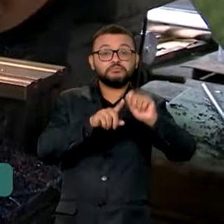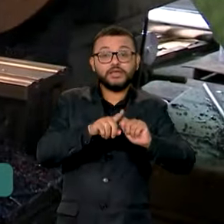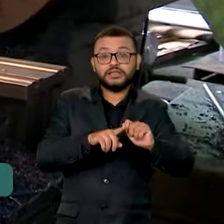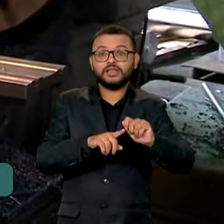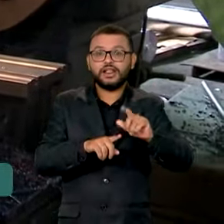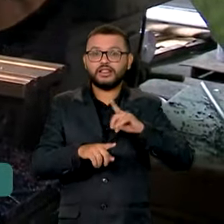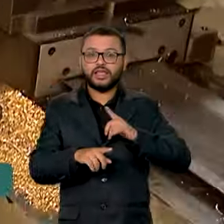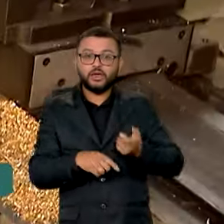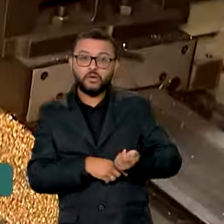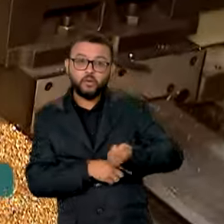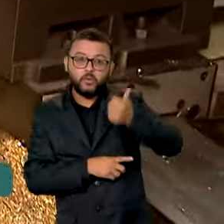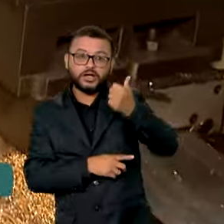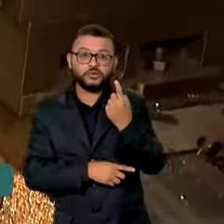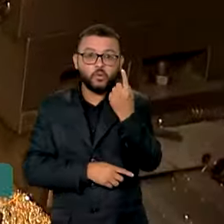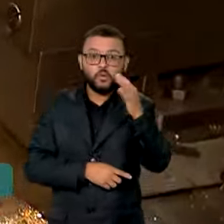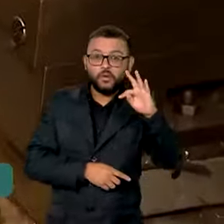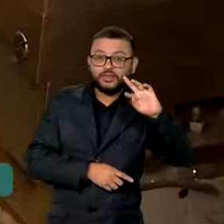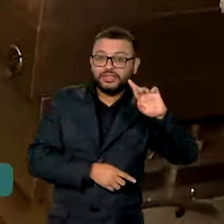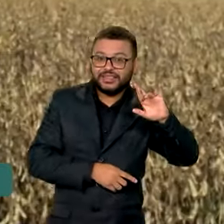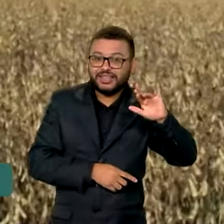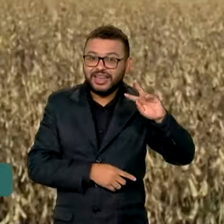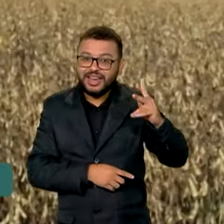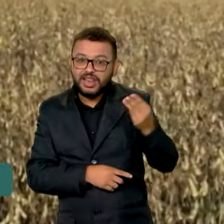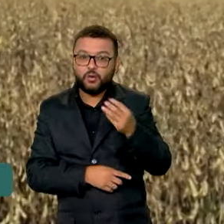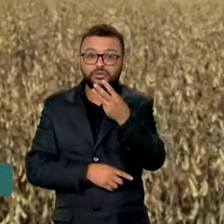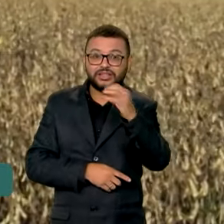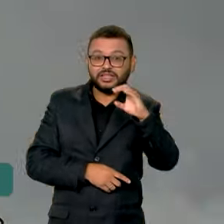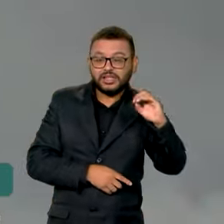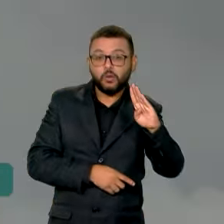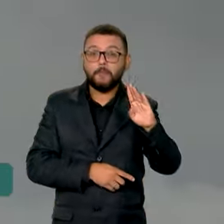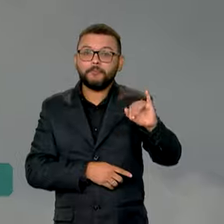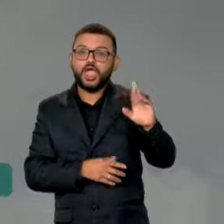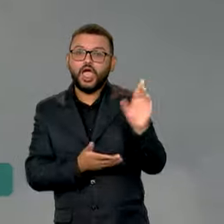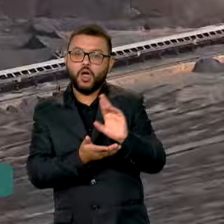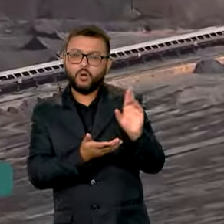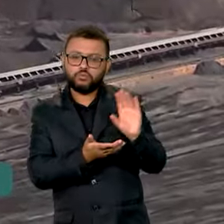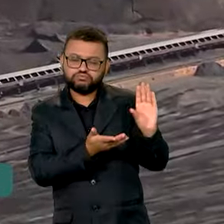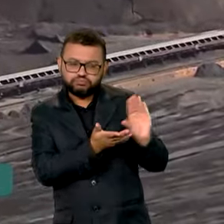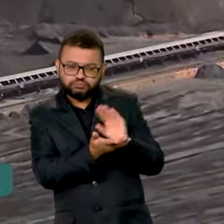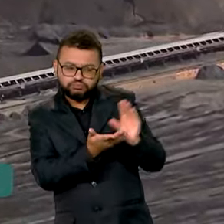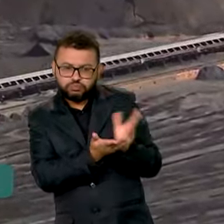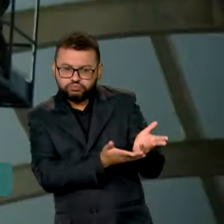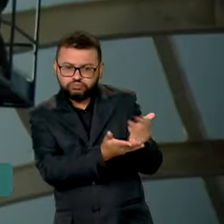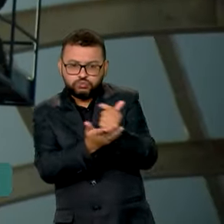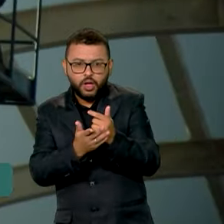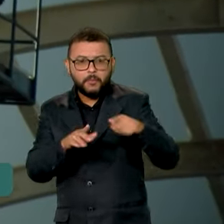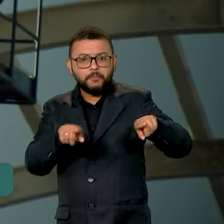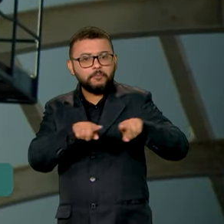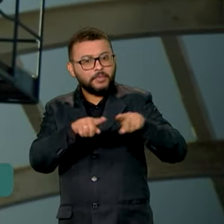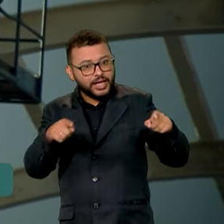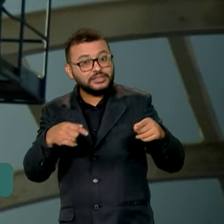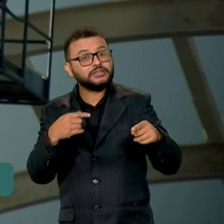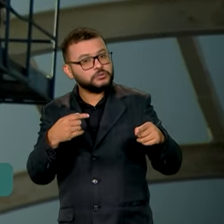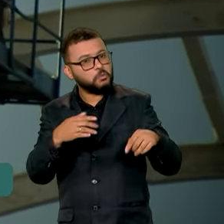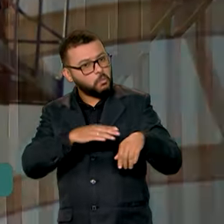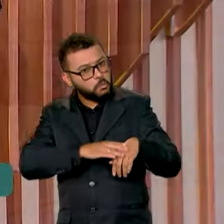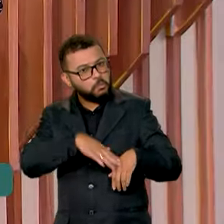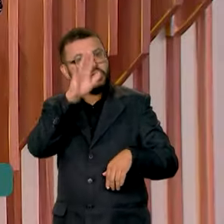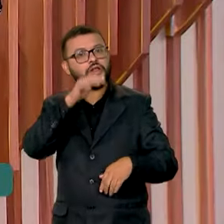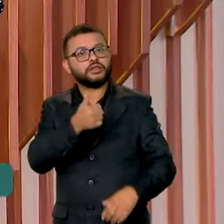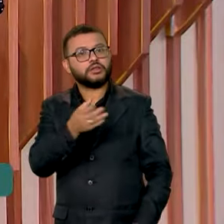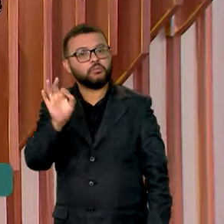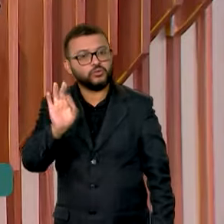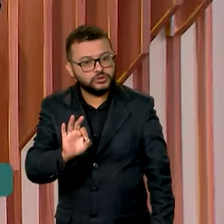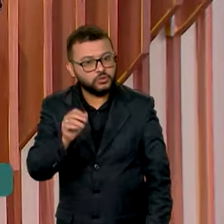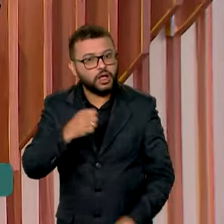arrecadação chegou a 1 trilhão e 300 bilhões de reais, quase 10% a mais do que no mesmo período